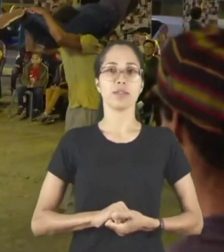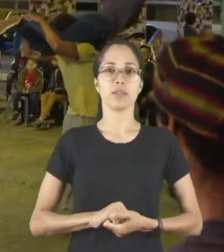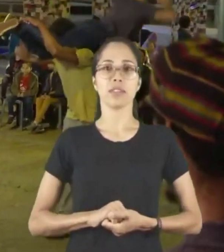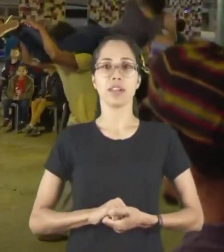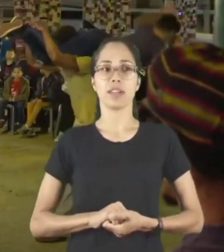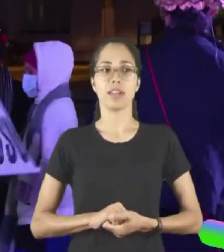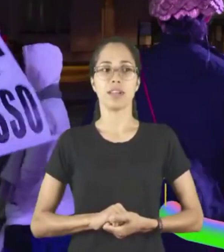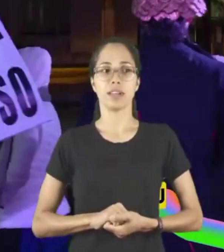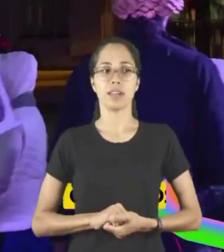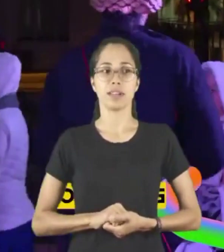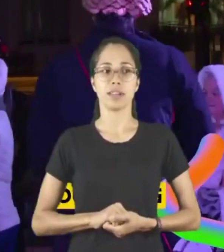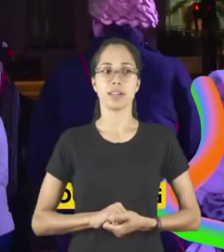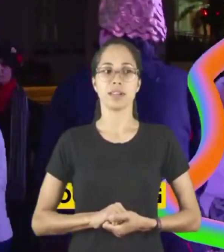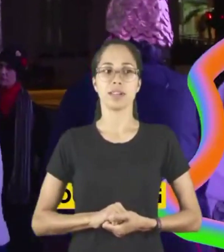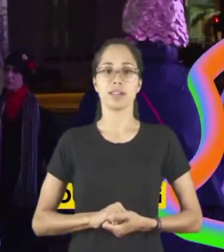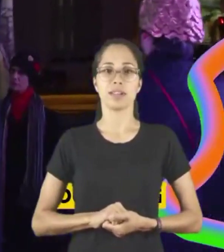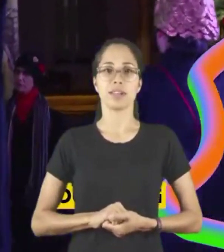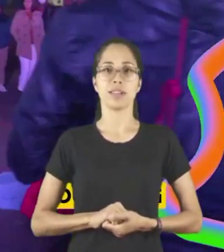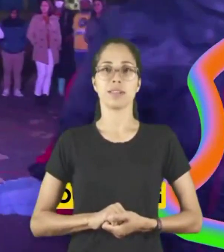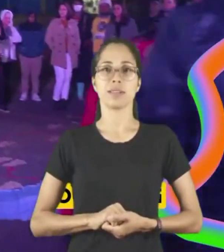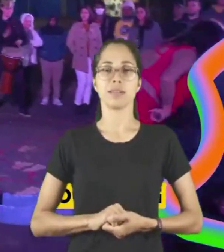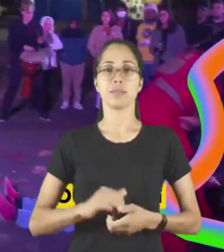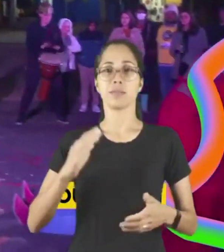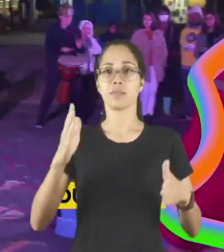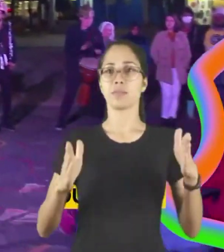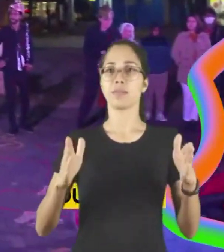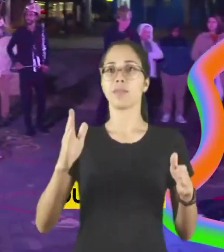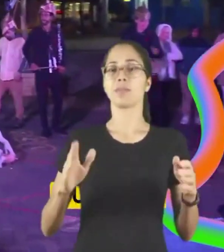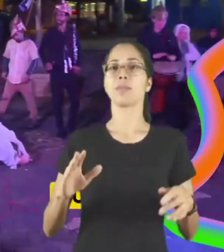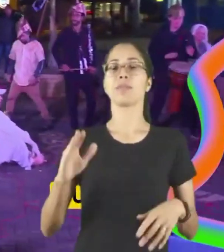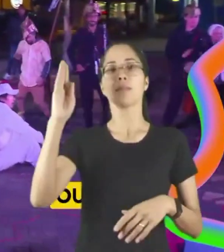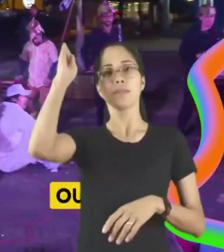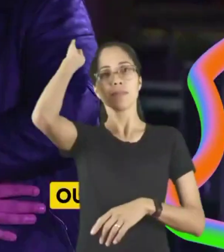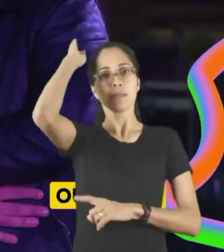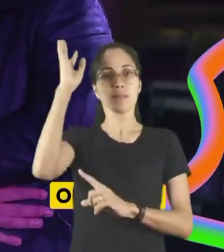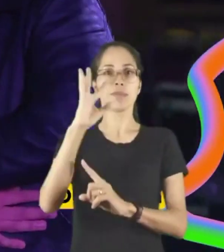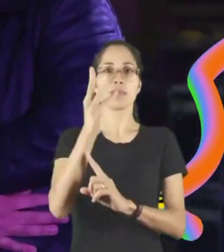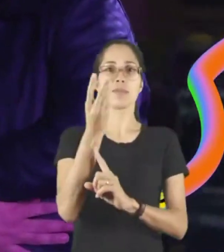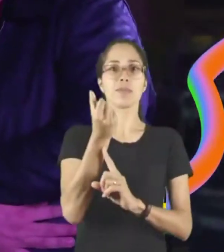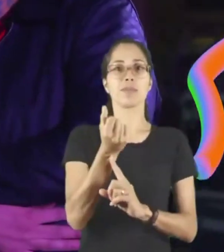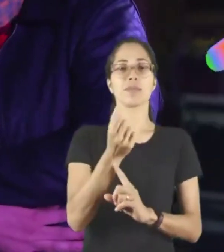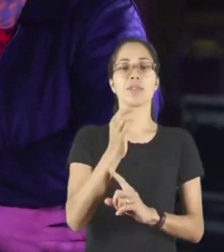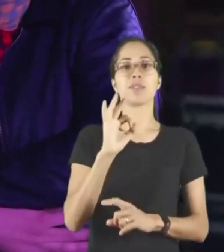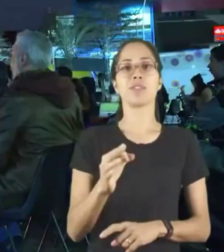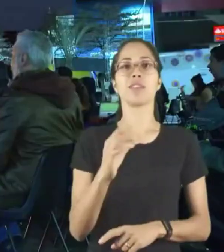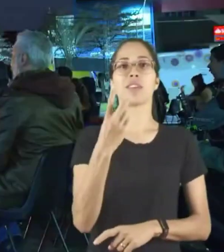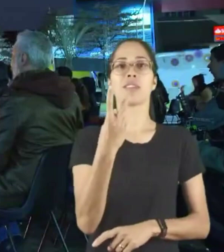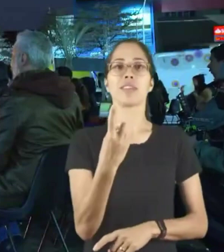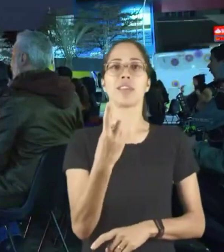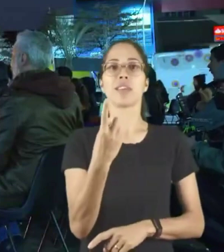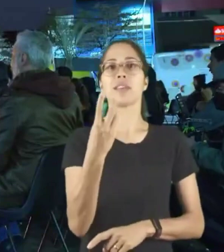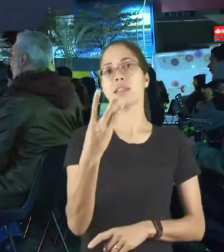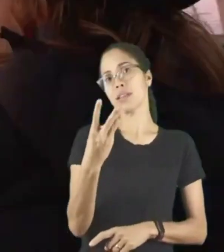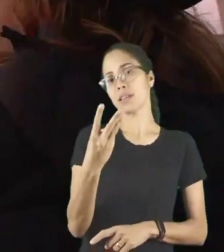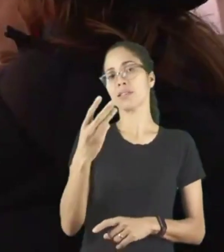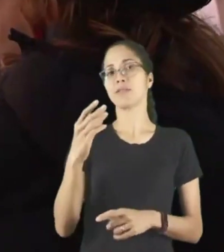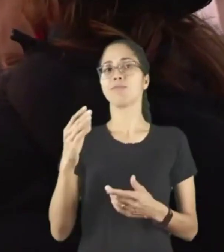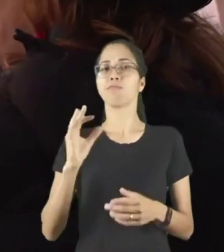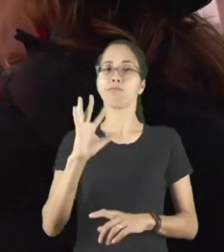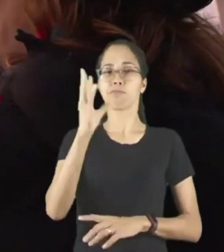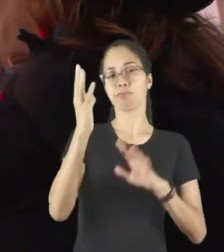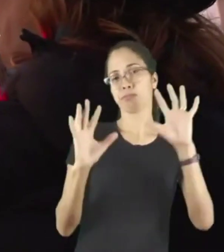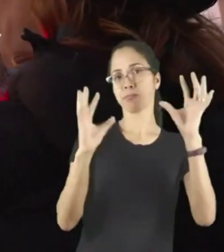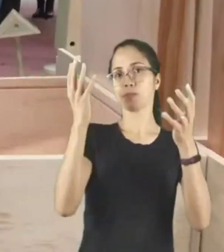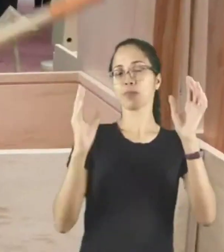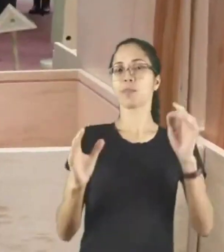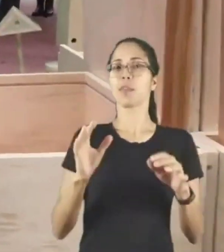O Circuito Sesc de Artes chega à sua 13ª edição, ampliando espaços de convivência e promovendo a circulação